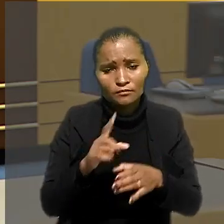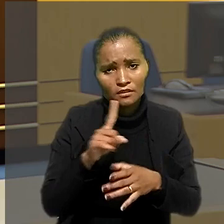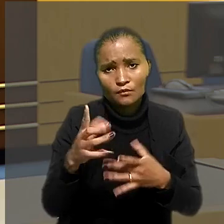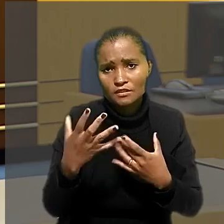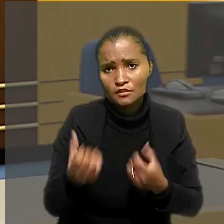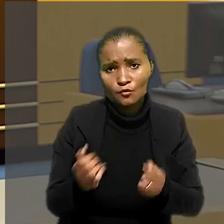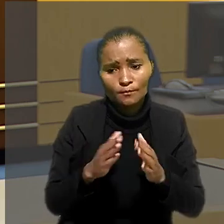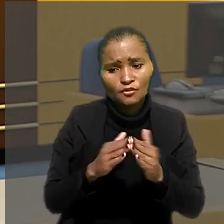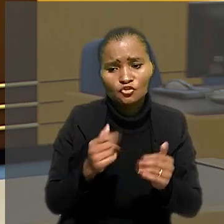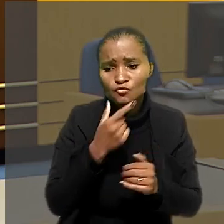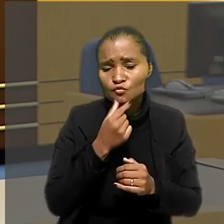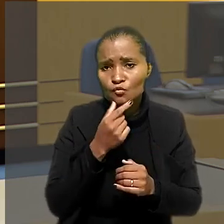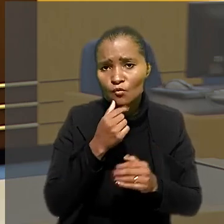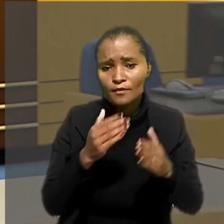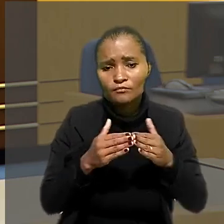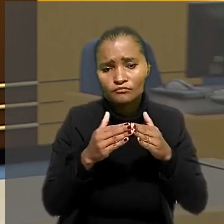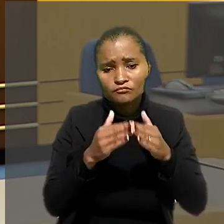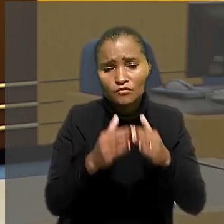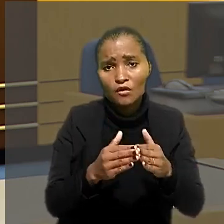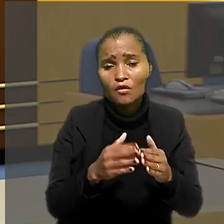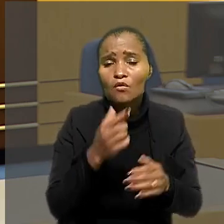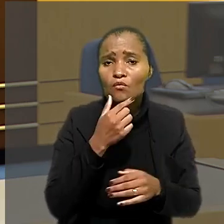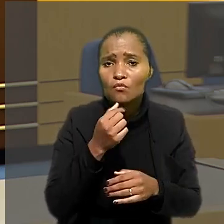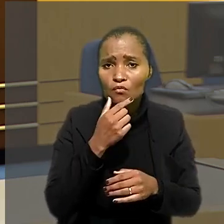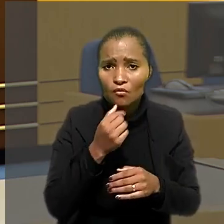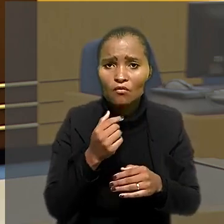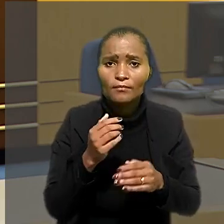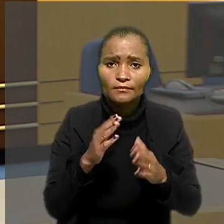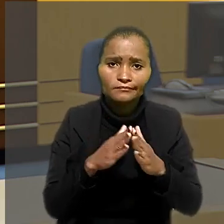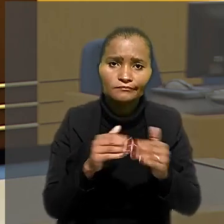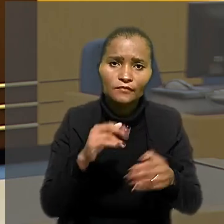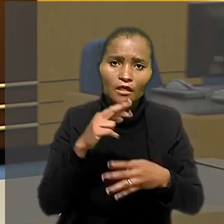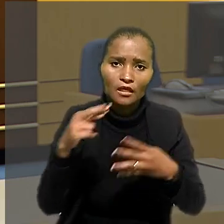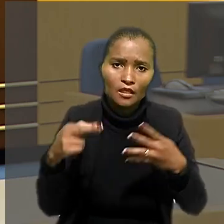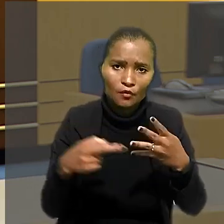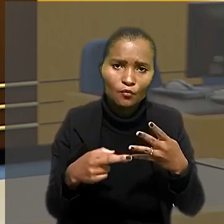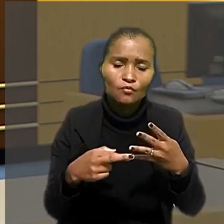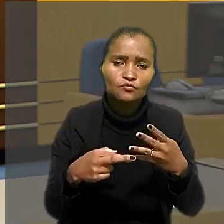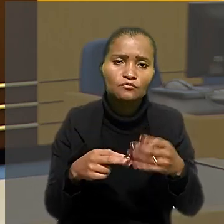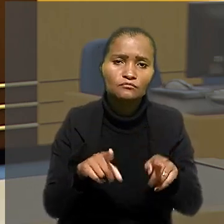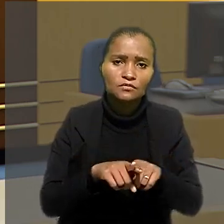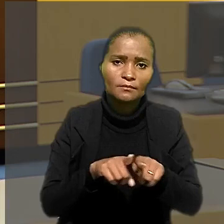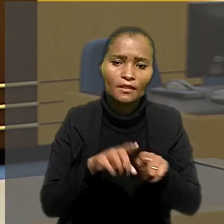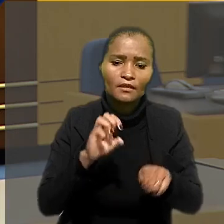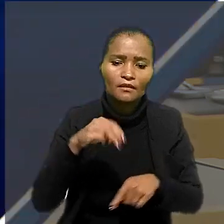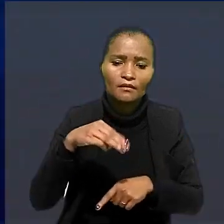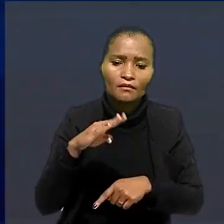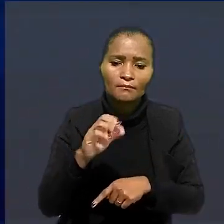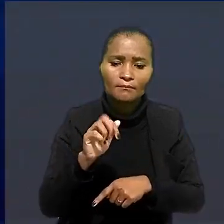pedido do portuário. O profissional apresentou recurso extraordinário e embargos.